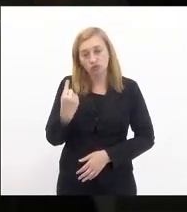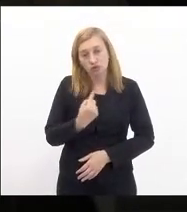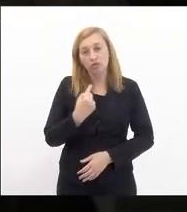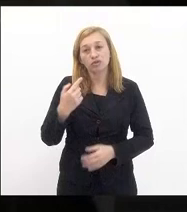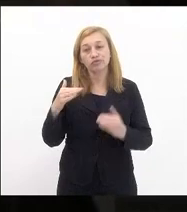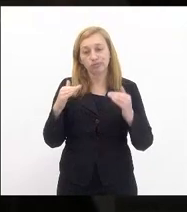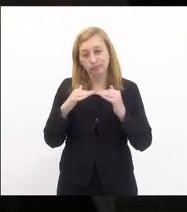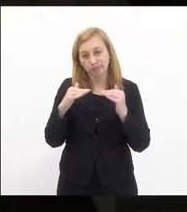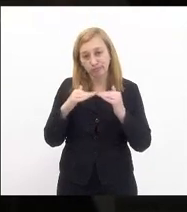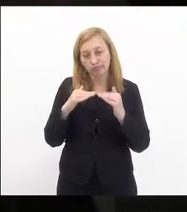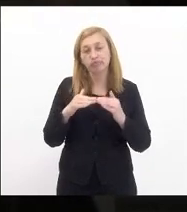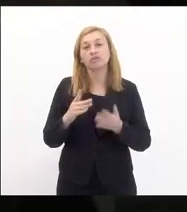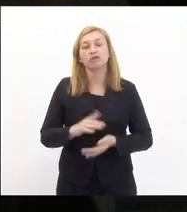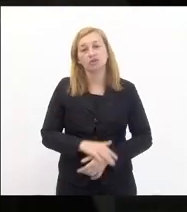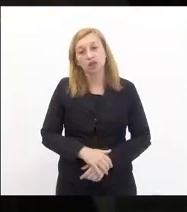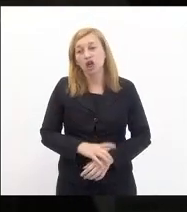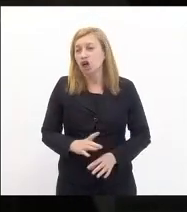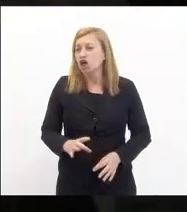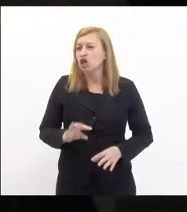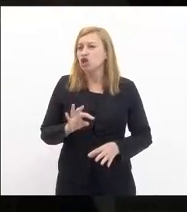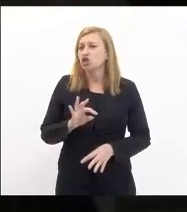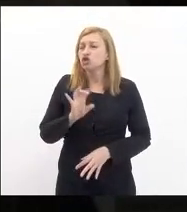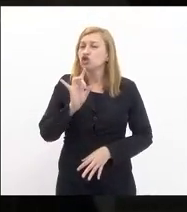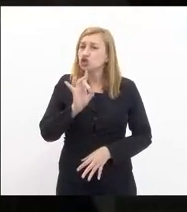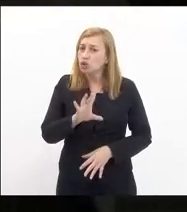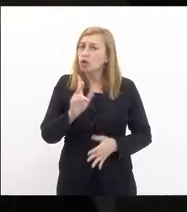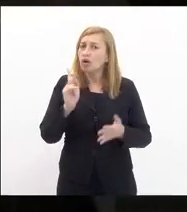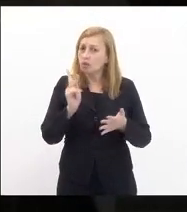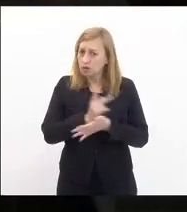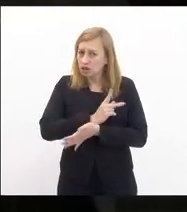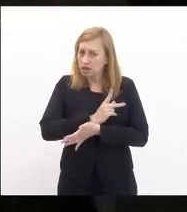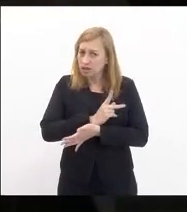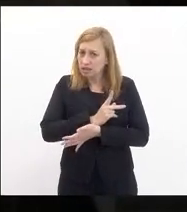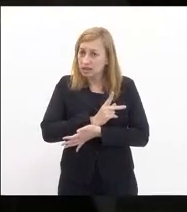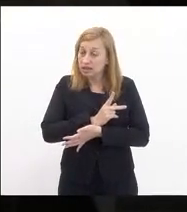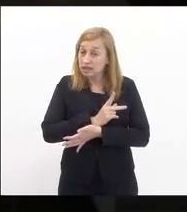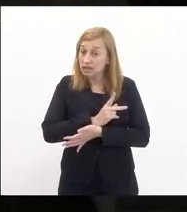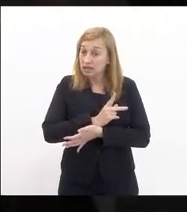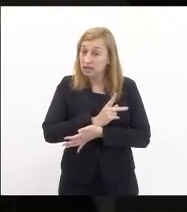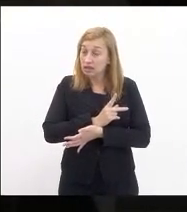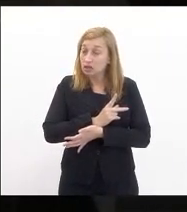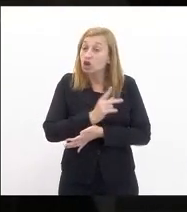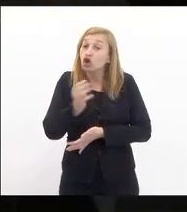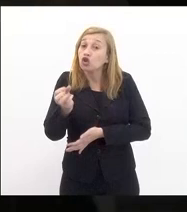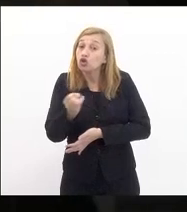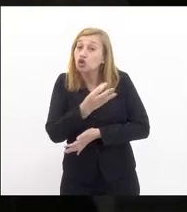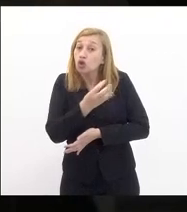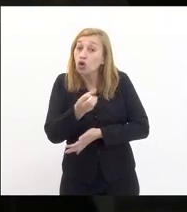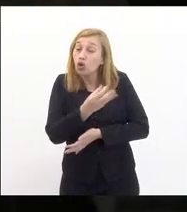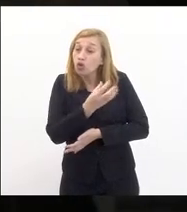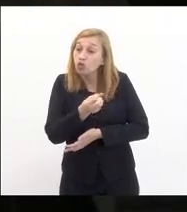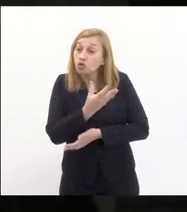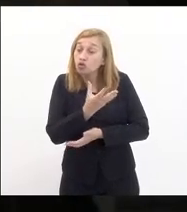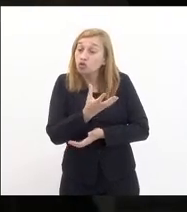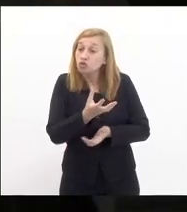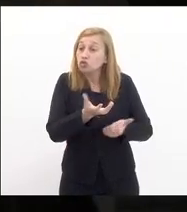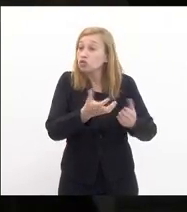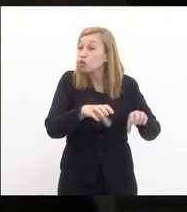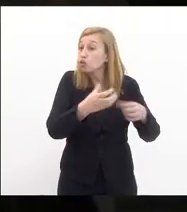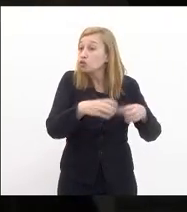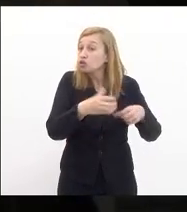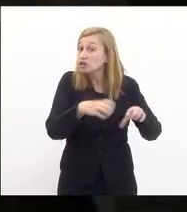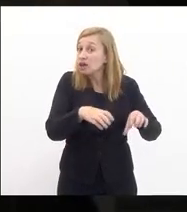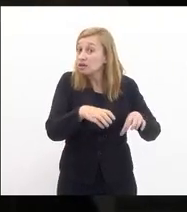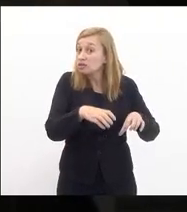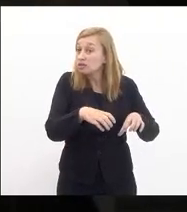acordo de que isso só ocorra para os novos concorçados que